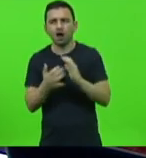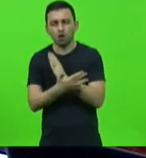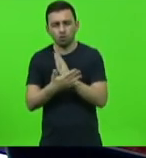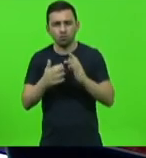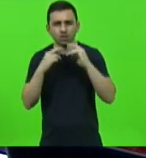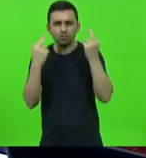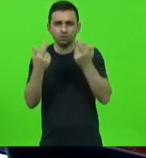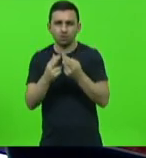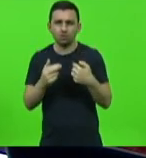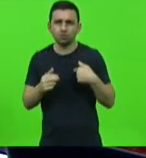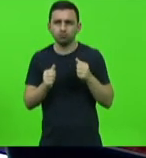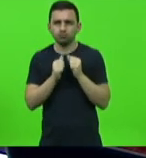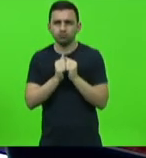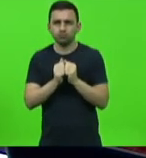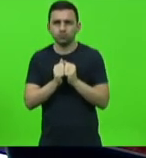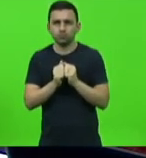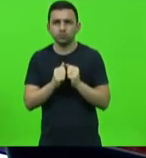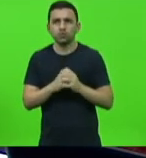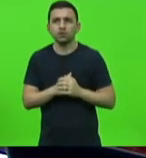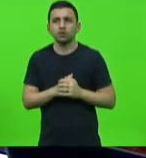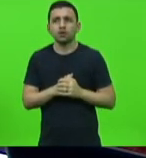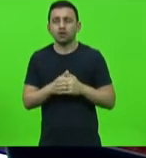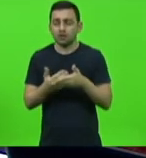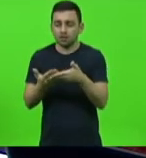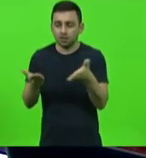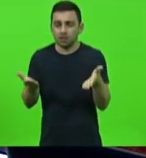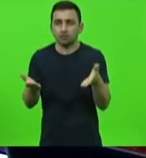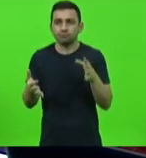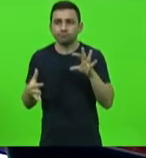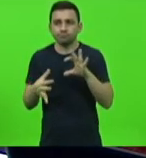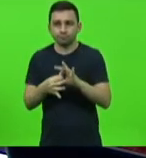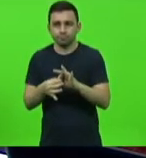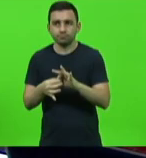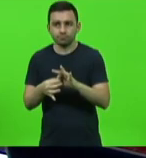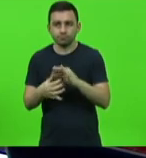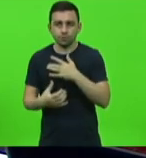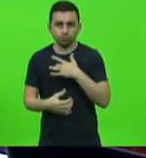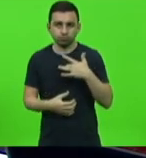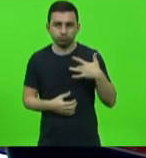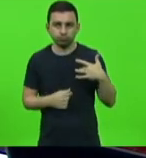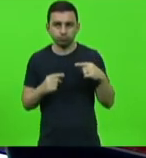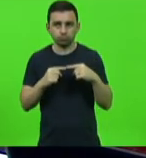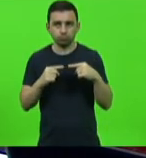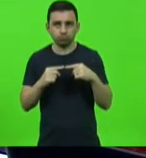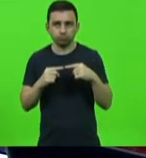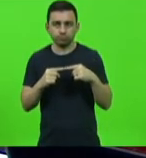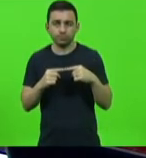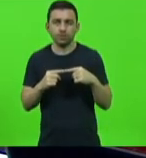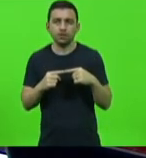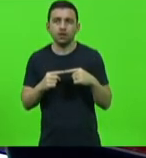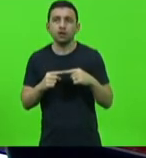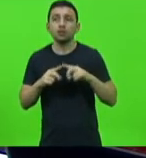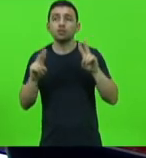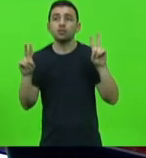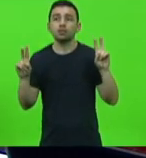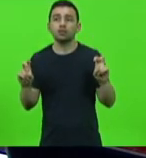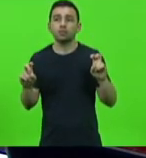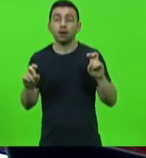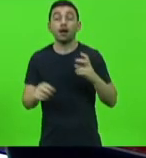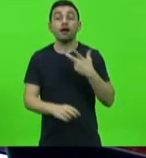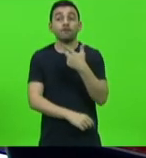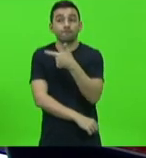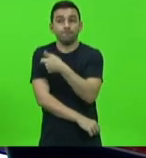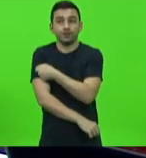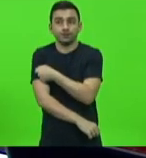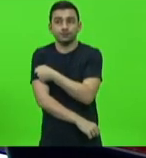mantive com pessoas ligadas à área da saúde sobre a questão de uma vacina da